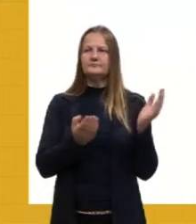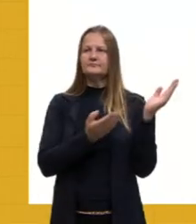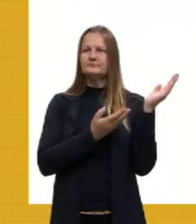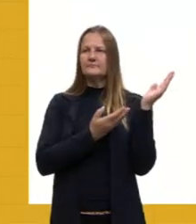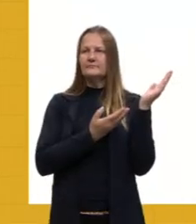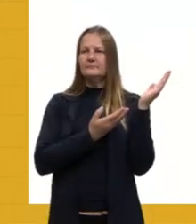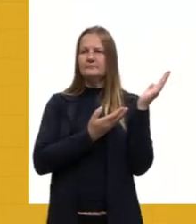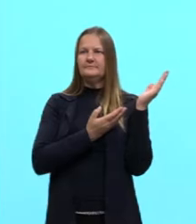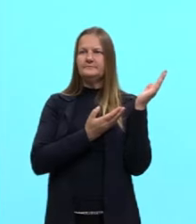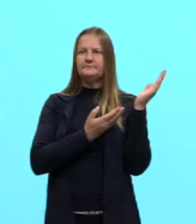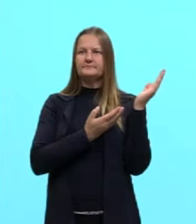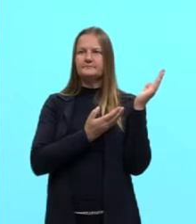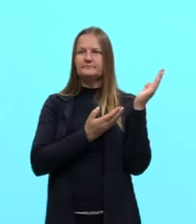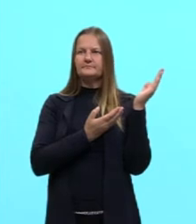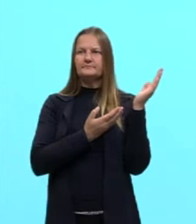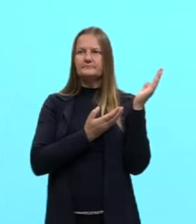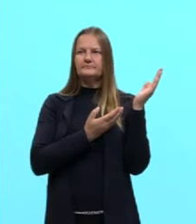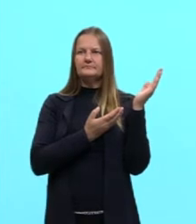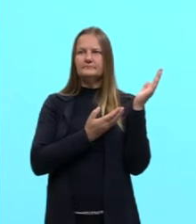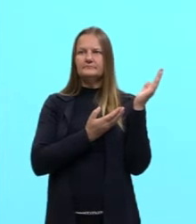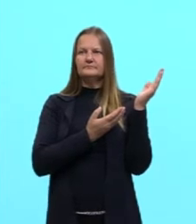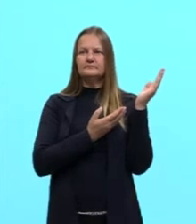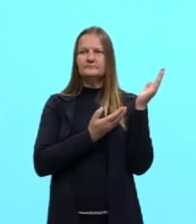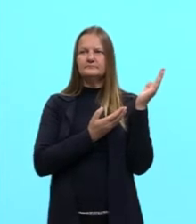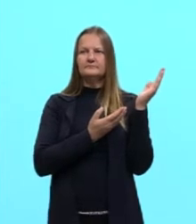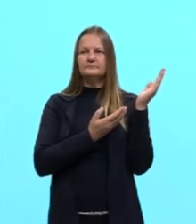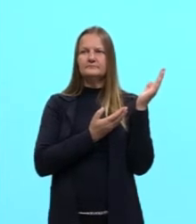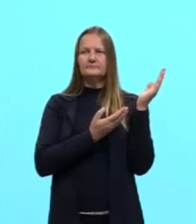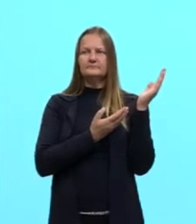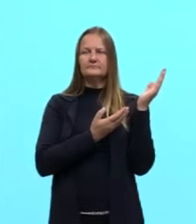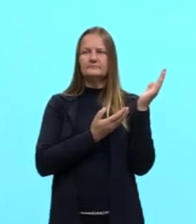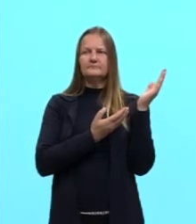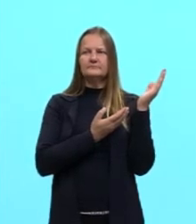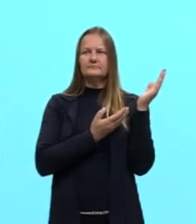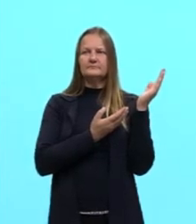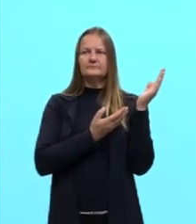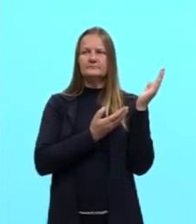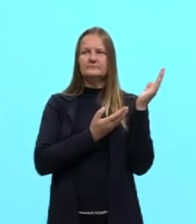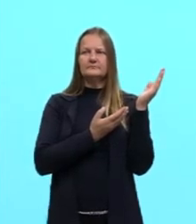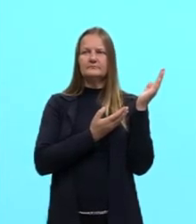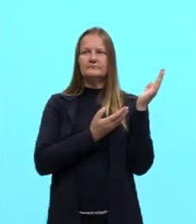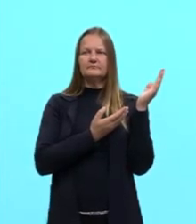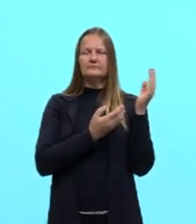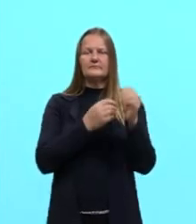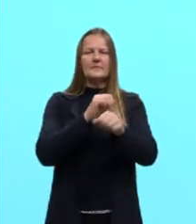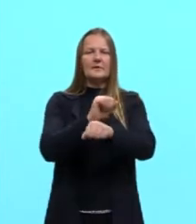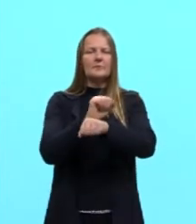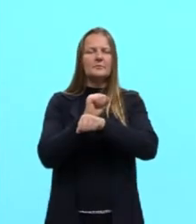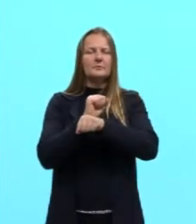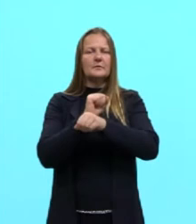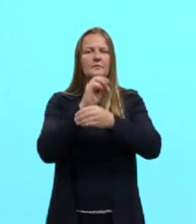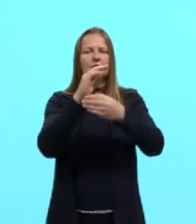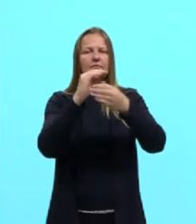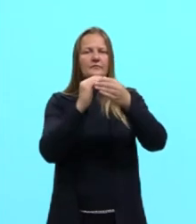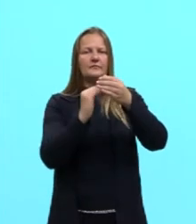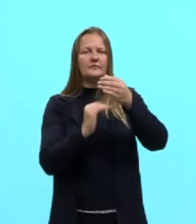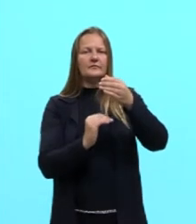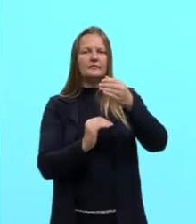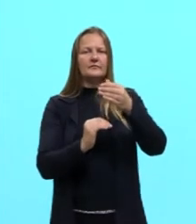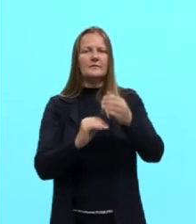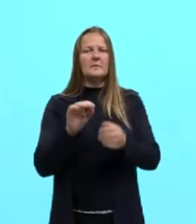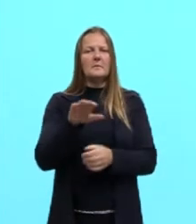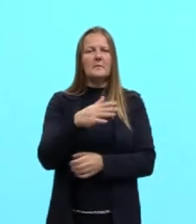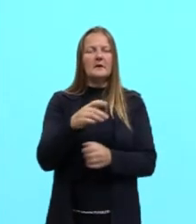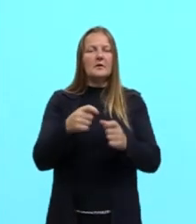repouso? Aqui, ó, no tanque. Aqui o esgoto deve ficar em repouso por um período